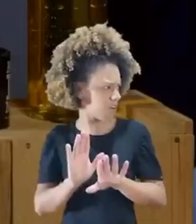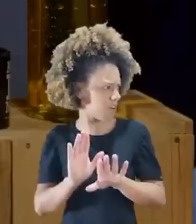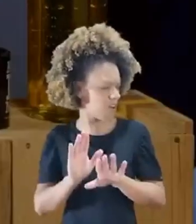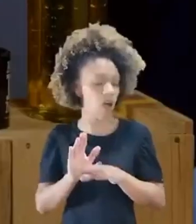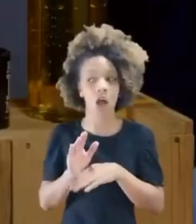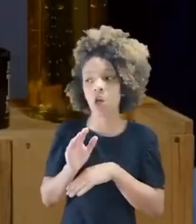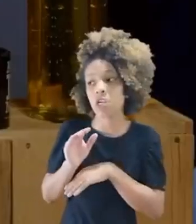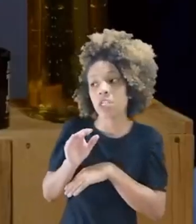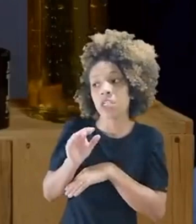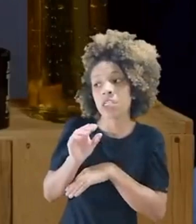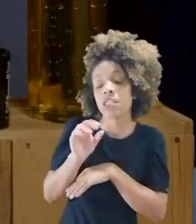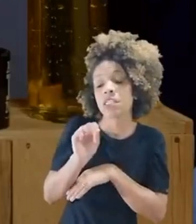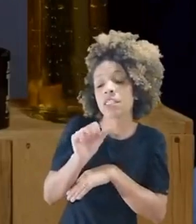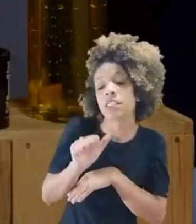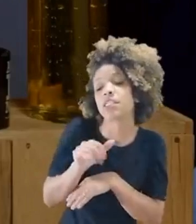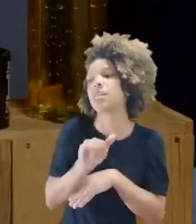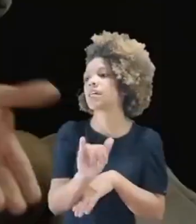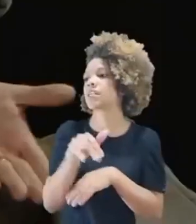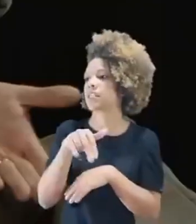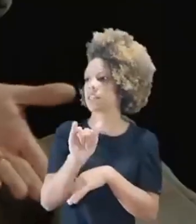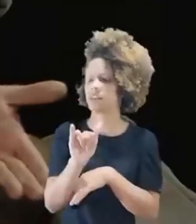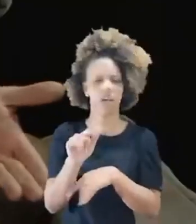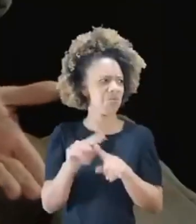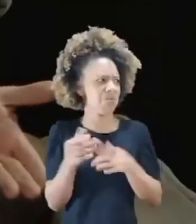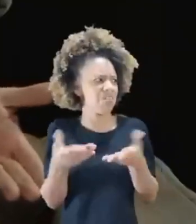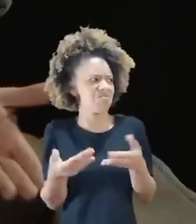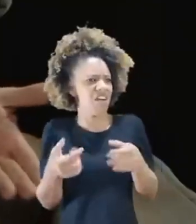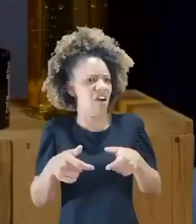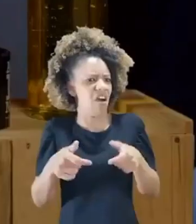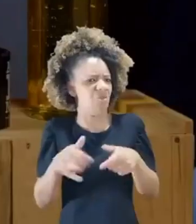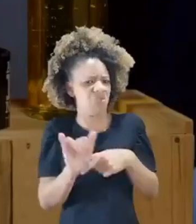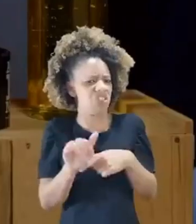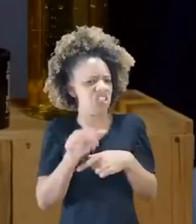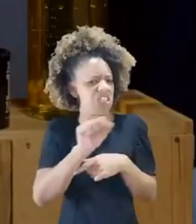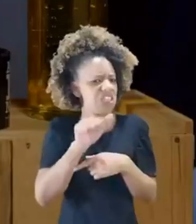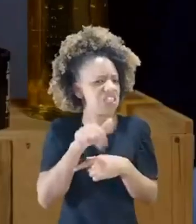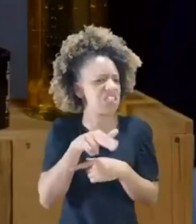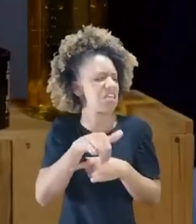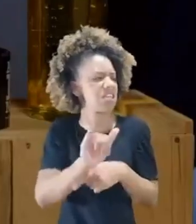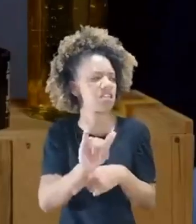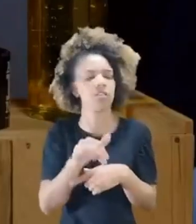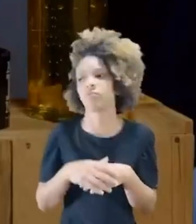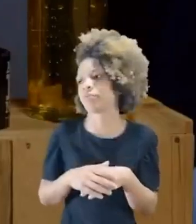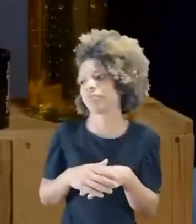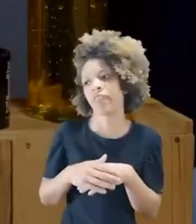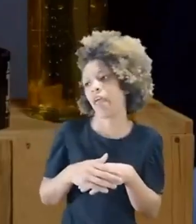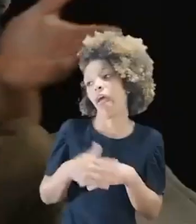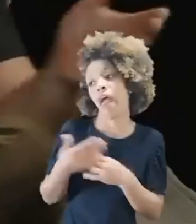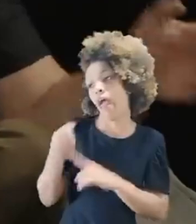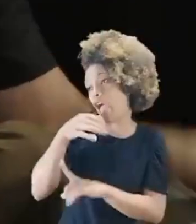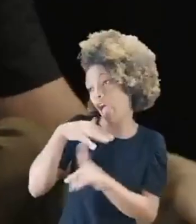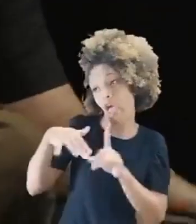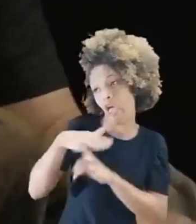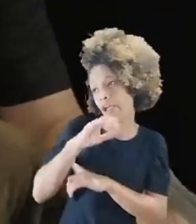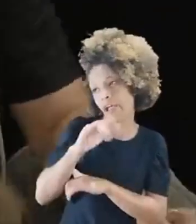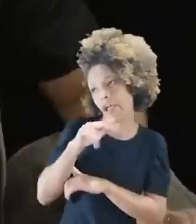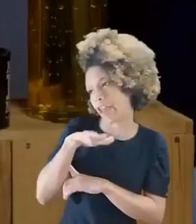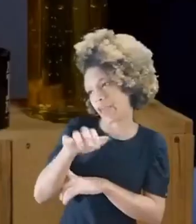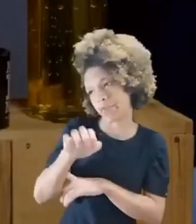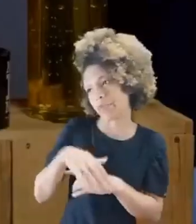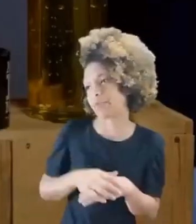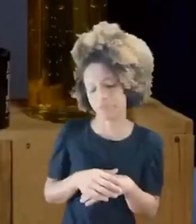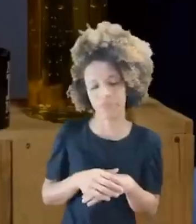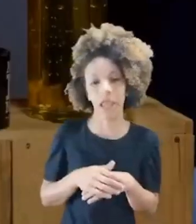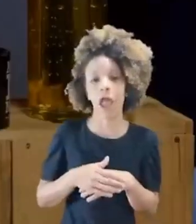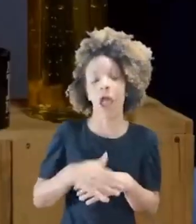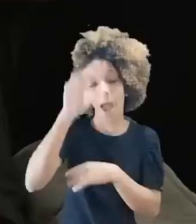pronuncia bem de leve, Sunny. Não mais no pronunciar. Mas de leve aonde? Onde tá esse leve, Sunny? Isso daí é caribe. Mas pra isso, você tinha que aprender a